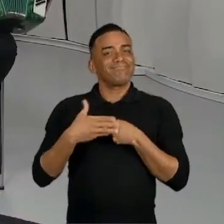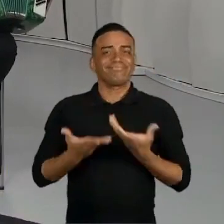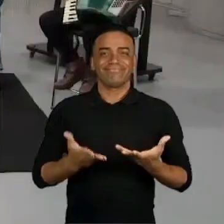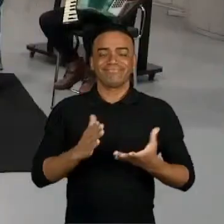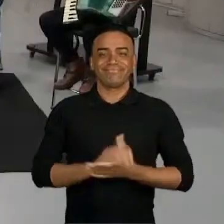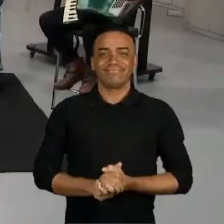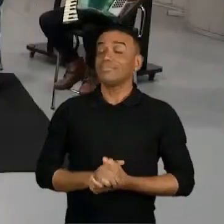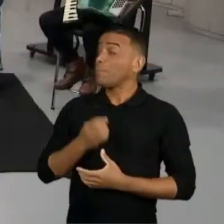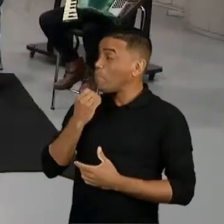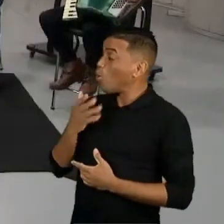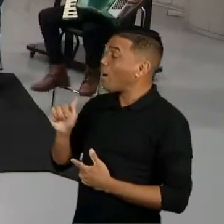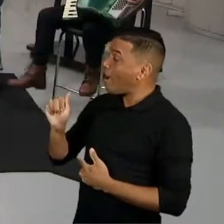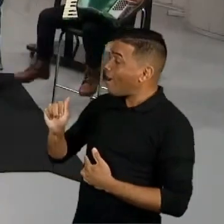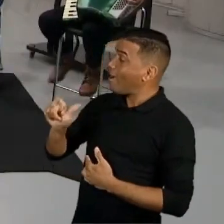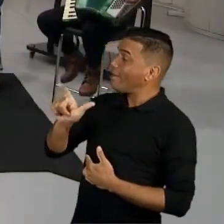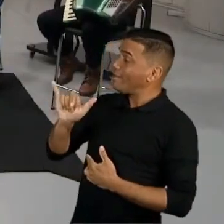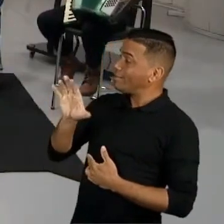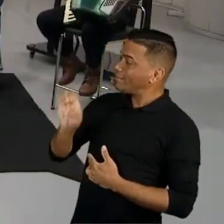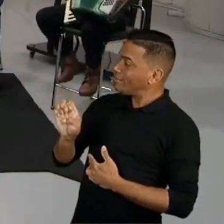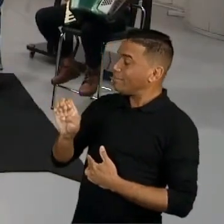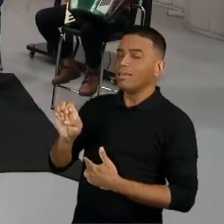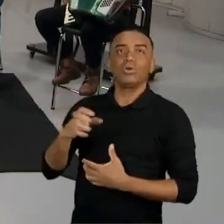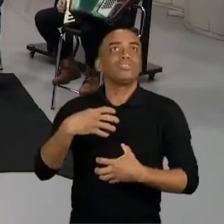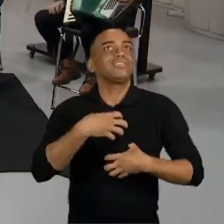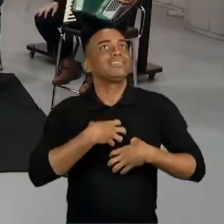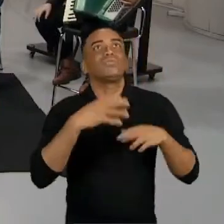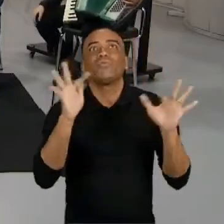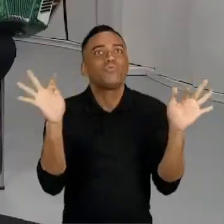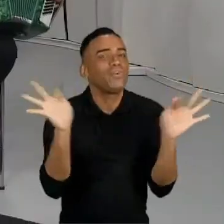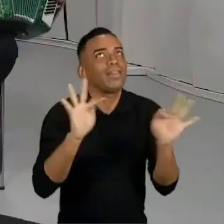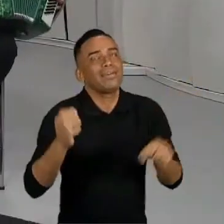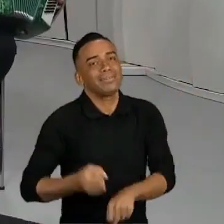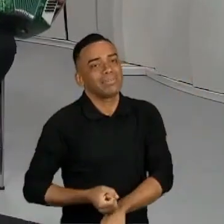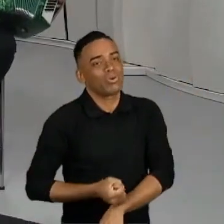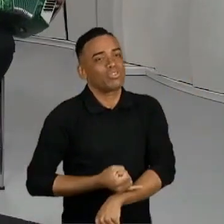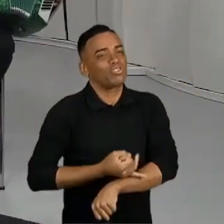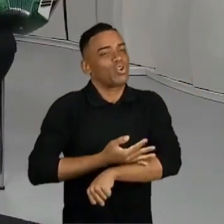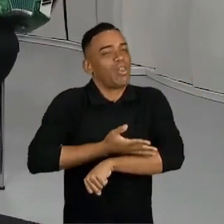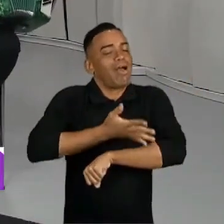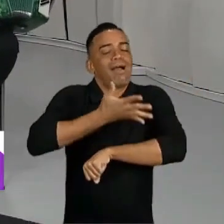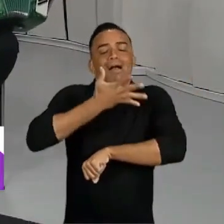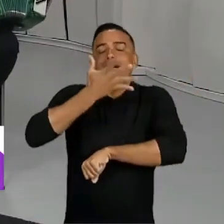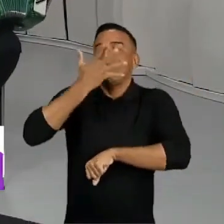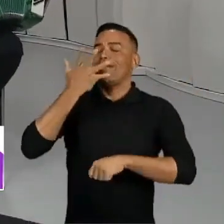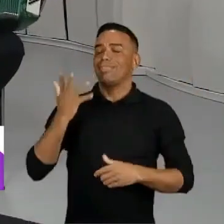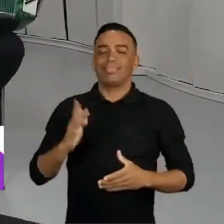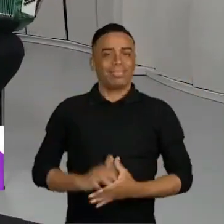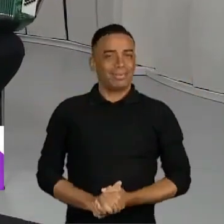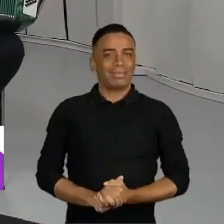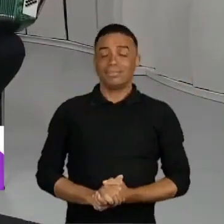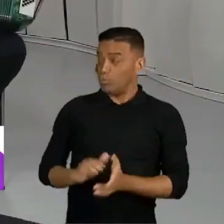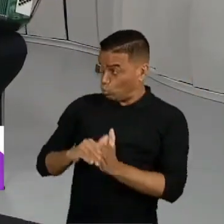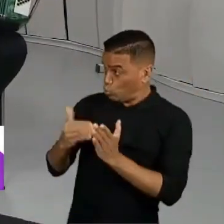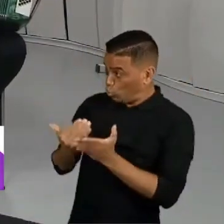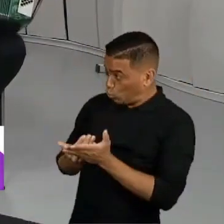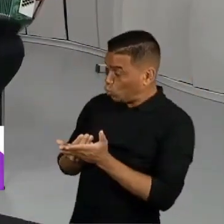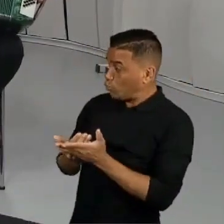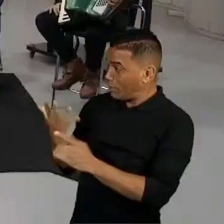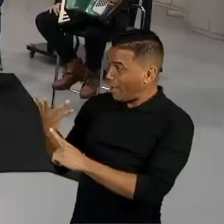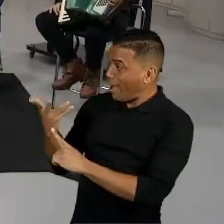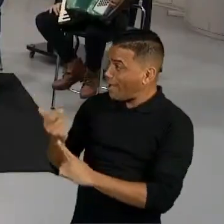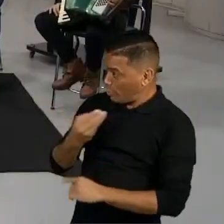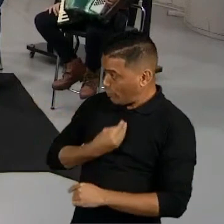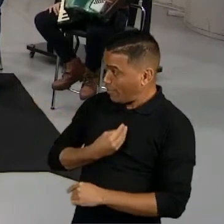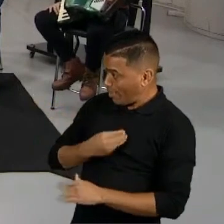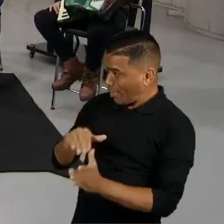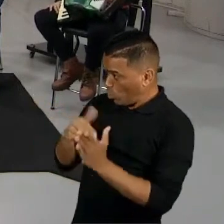Muito bom. E Alice? Eu me sinto feliz, às vezes emocionada. Tudo, me sinto tudo. Tudo, porque arte é vida, arte